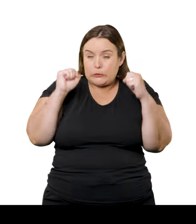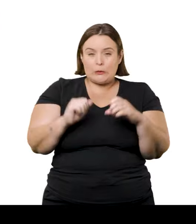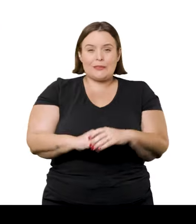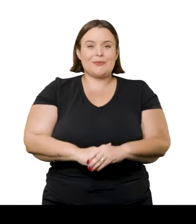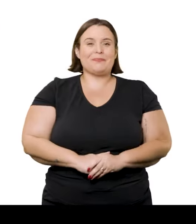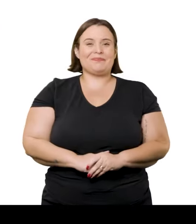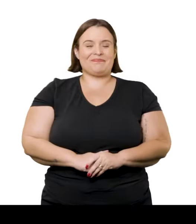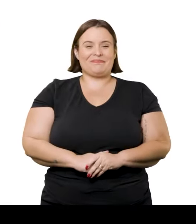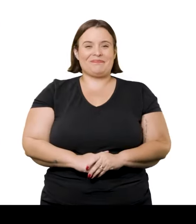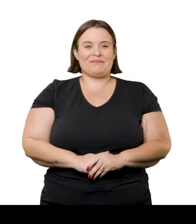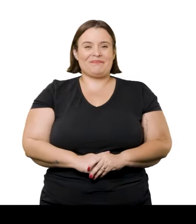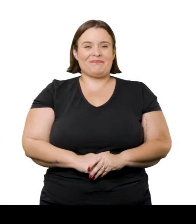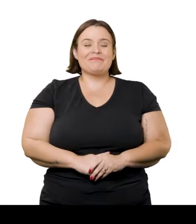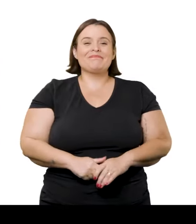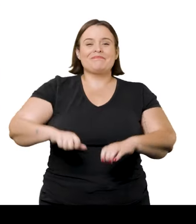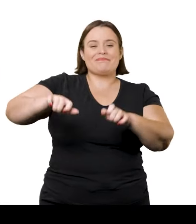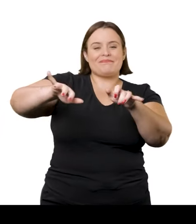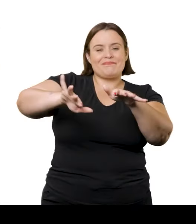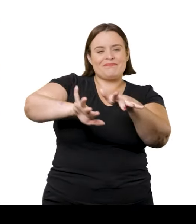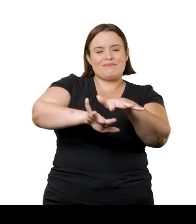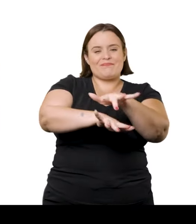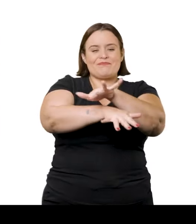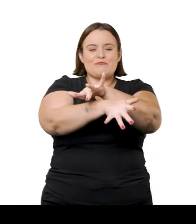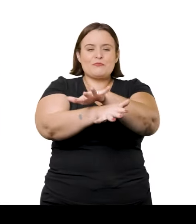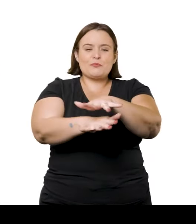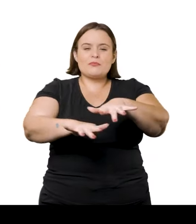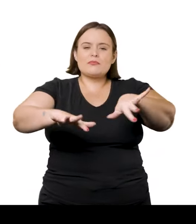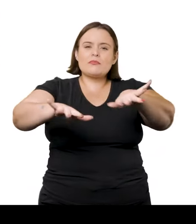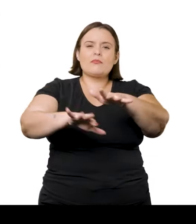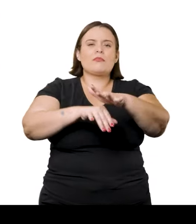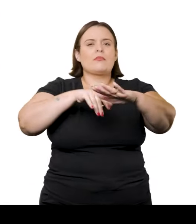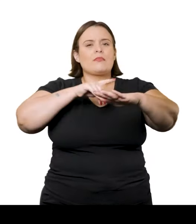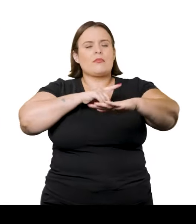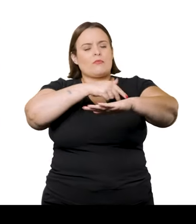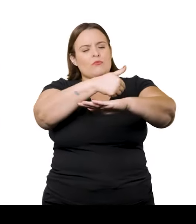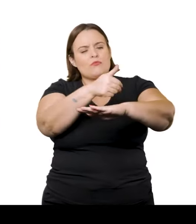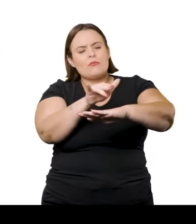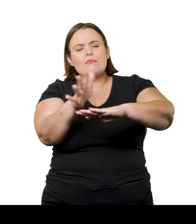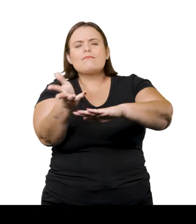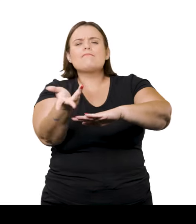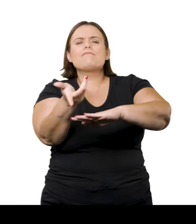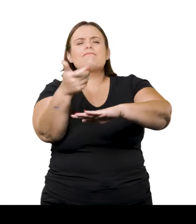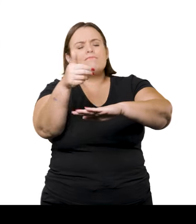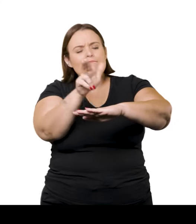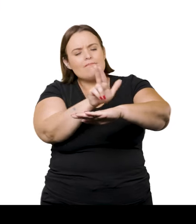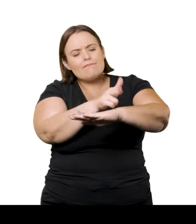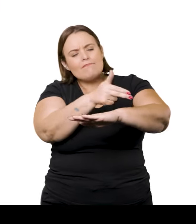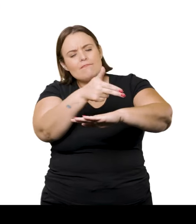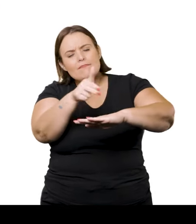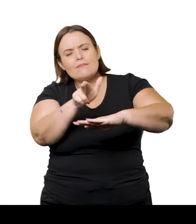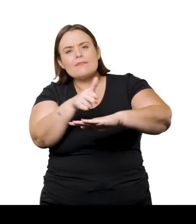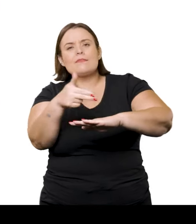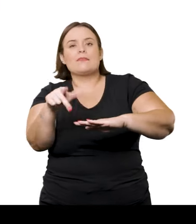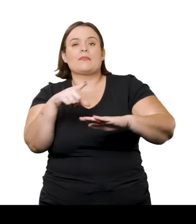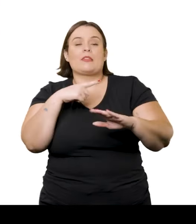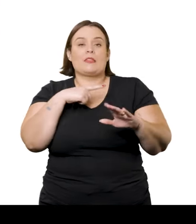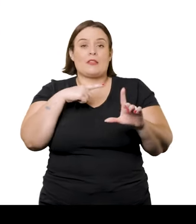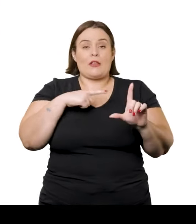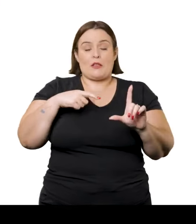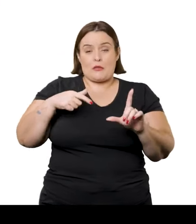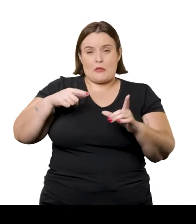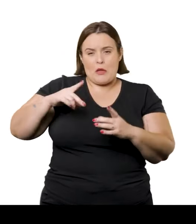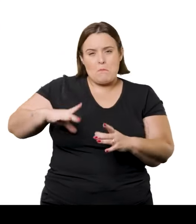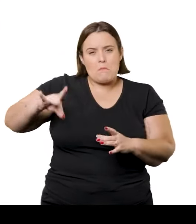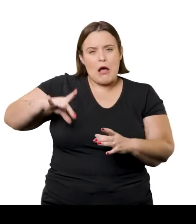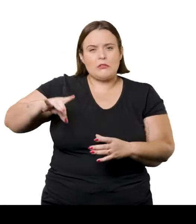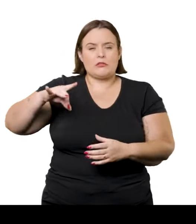É justamente a ondulação que é trabalhada de uma forma tão rica, criando esse emaranhado de pinceladas sinuosas, carregadas